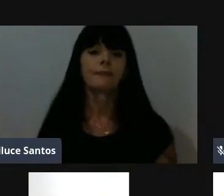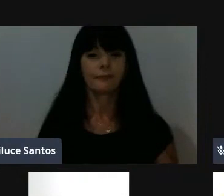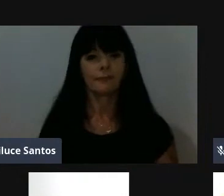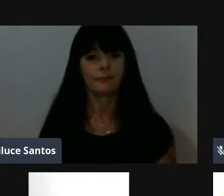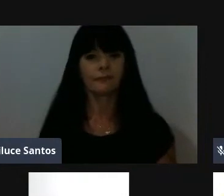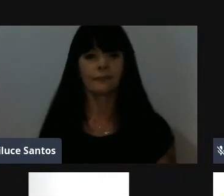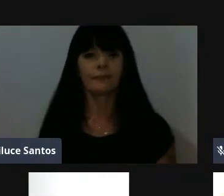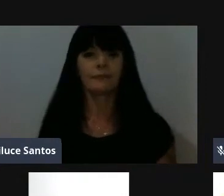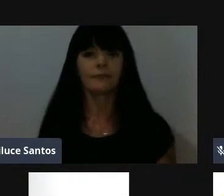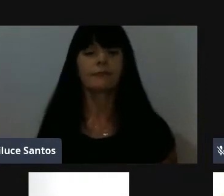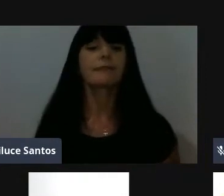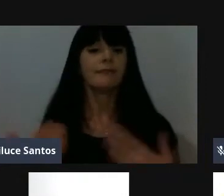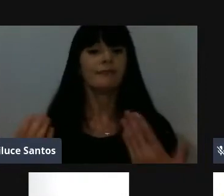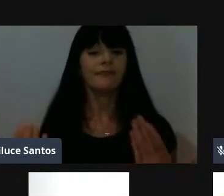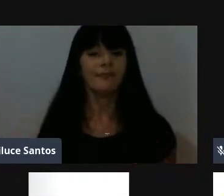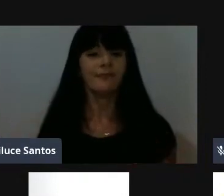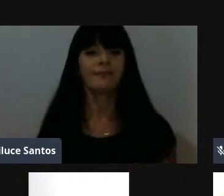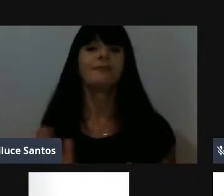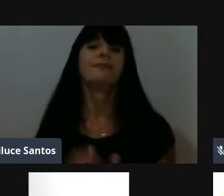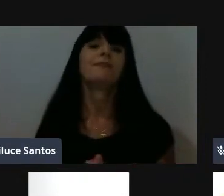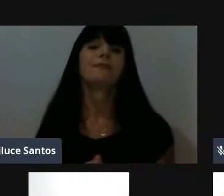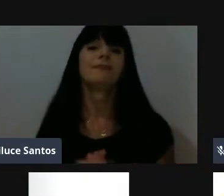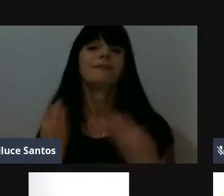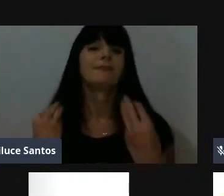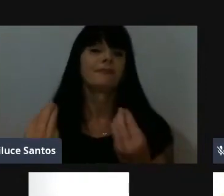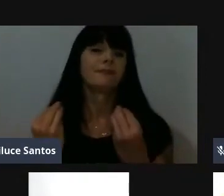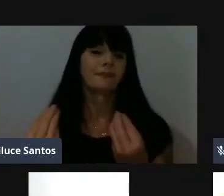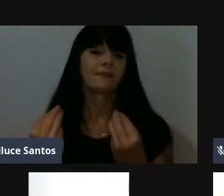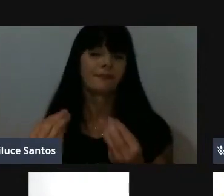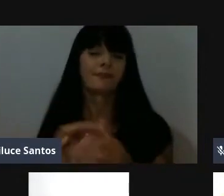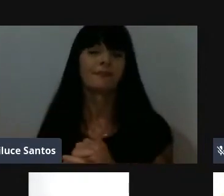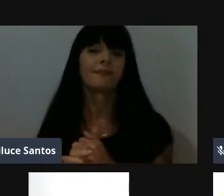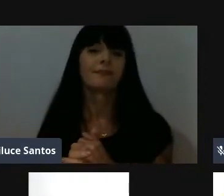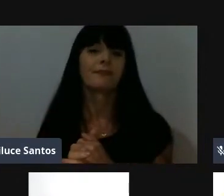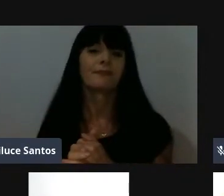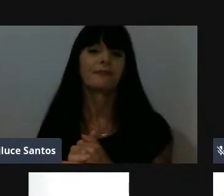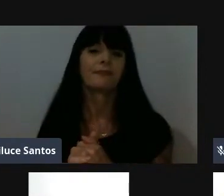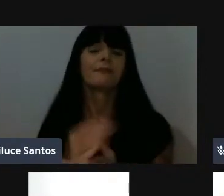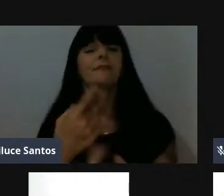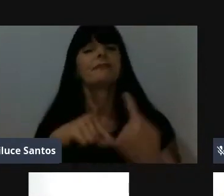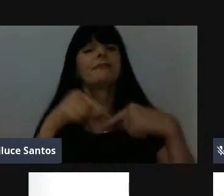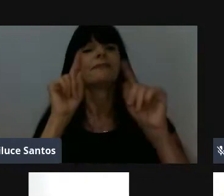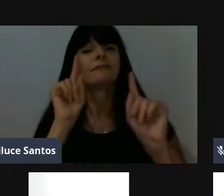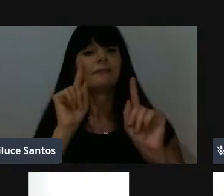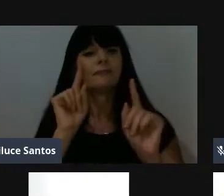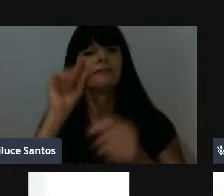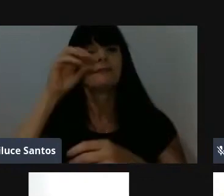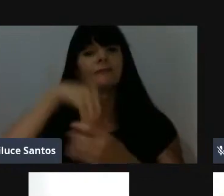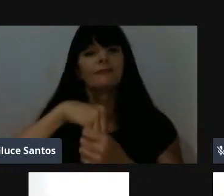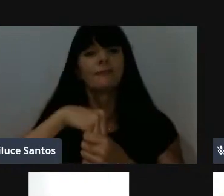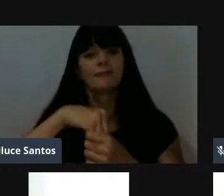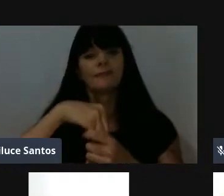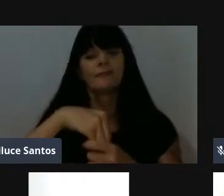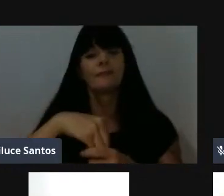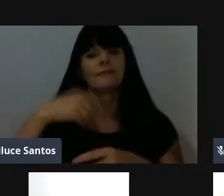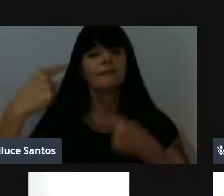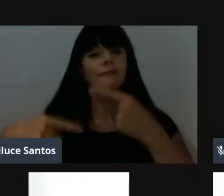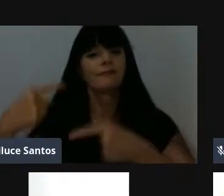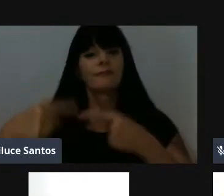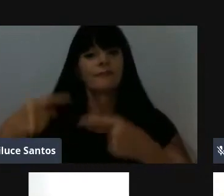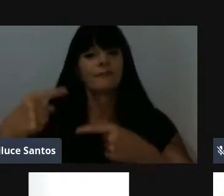Então, Gleitinho, como que foi se desenvolver dentro da política ainda sendo tão jovem?